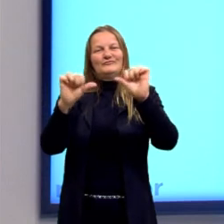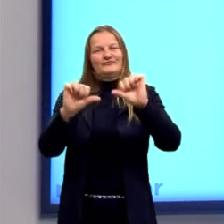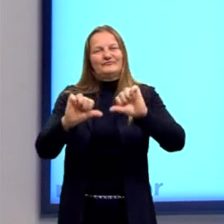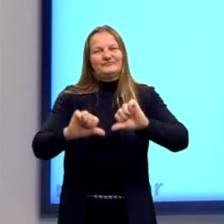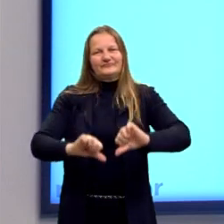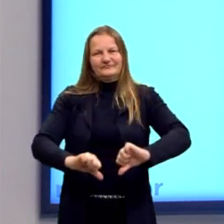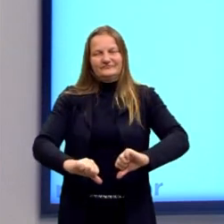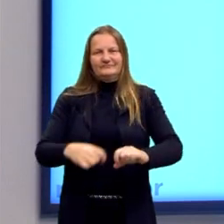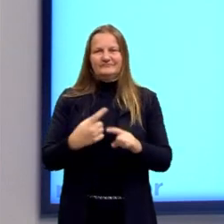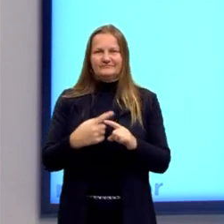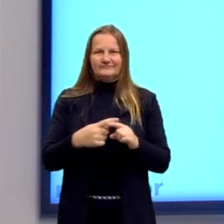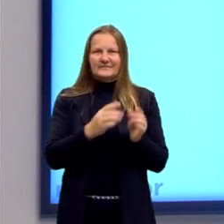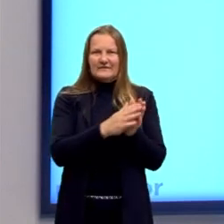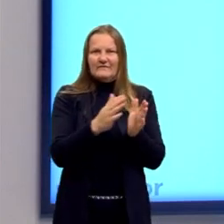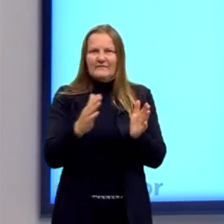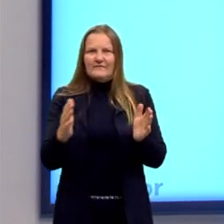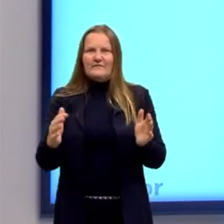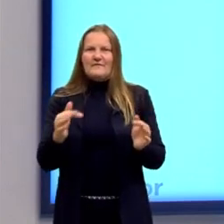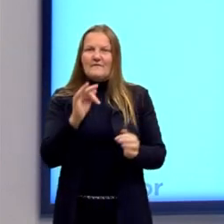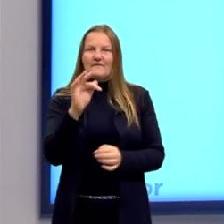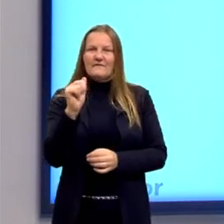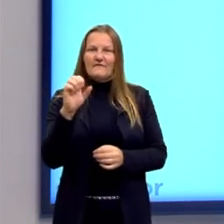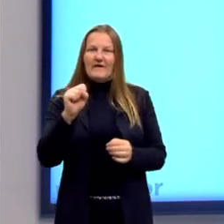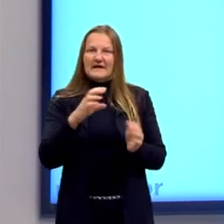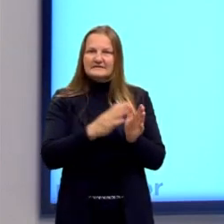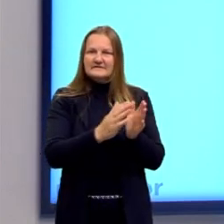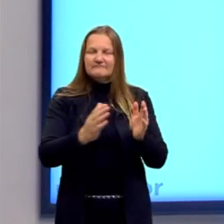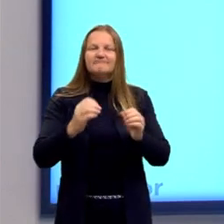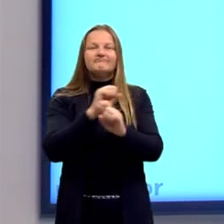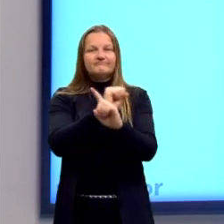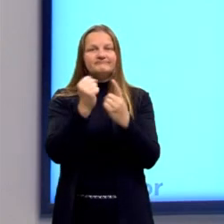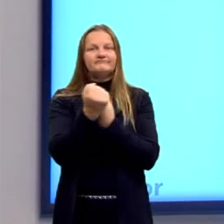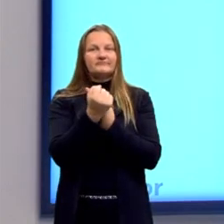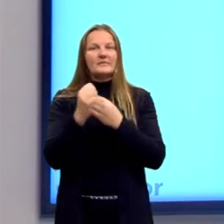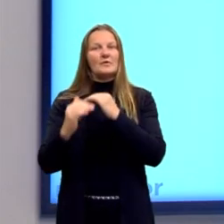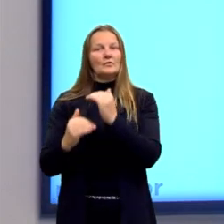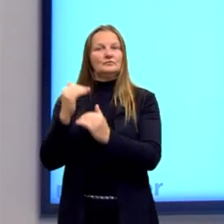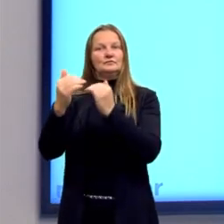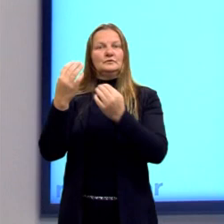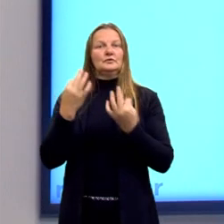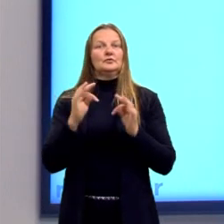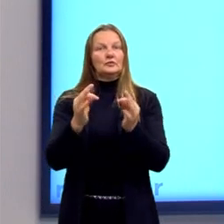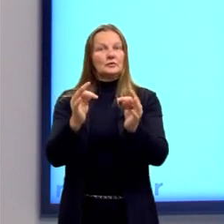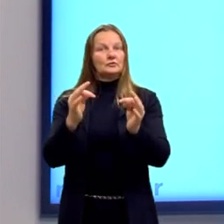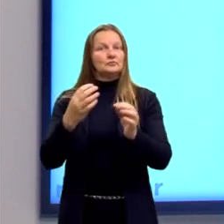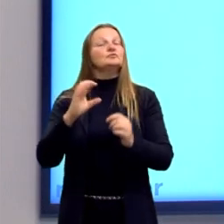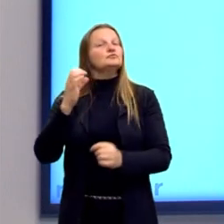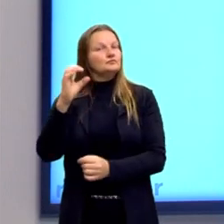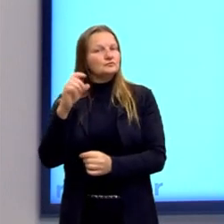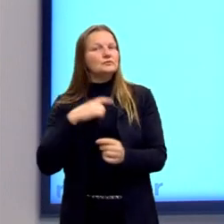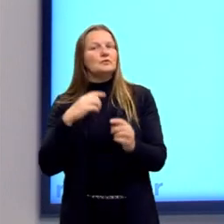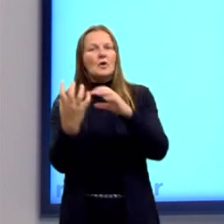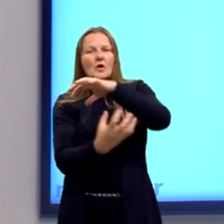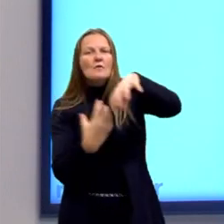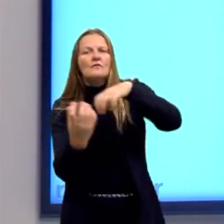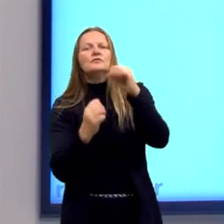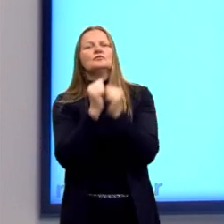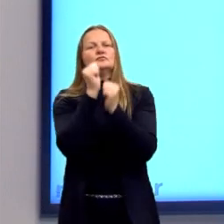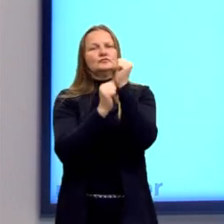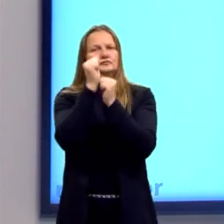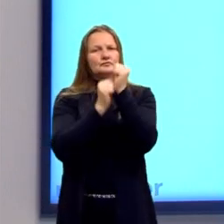vai acontecer com o pensamento moderno. O desenvolvimento técnico-científico, a Revolução Industrial.